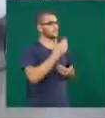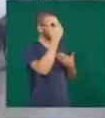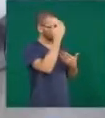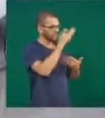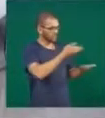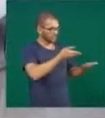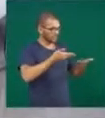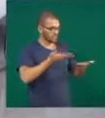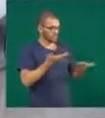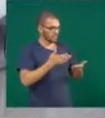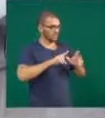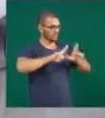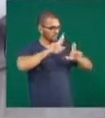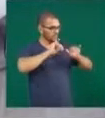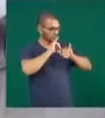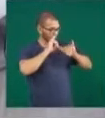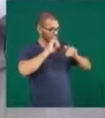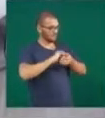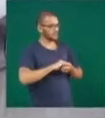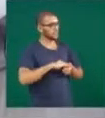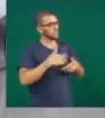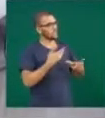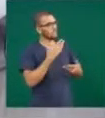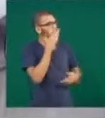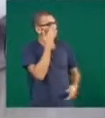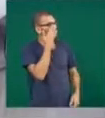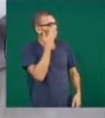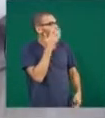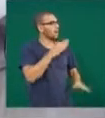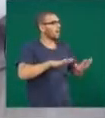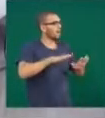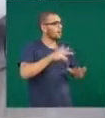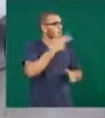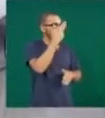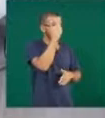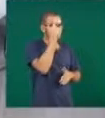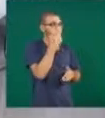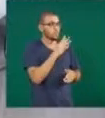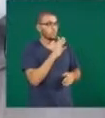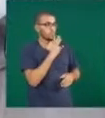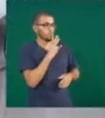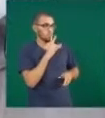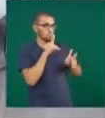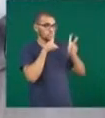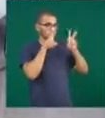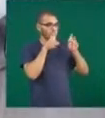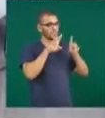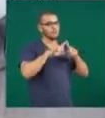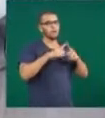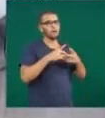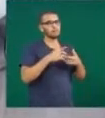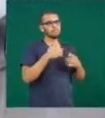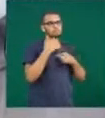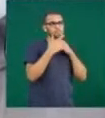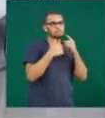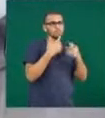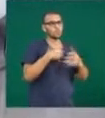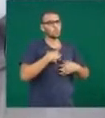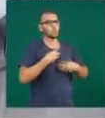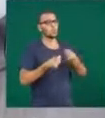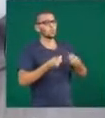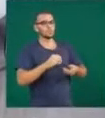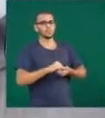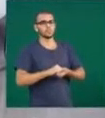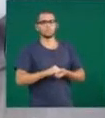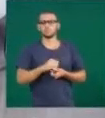Gislene. Essa doença glaucoma, geralmente as pessoas conhecem o nome, mas talvez não os sintomas. Conta pra gente